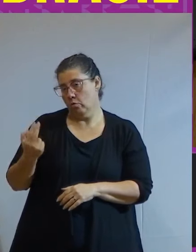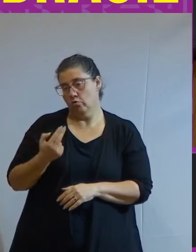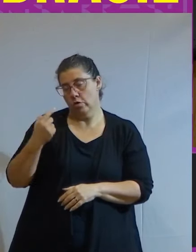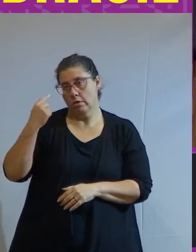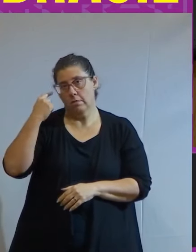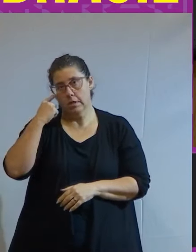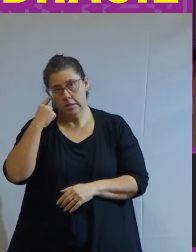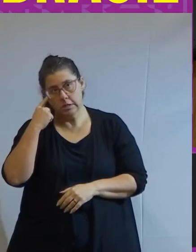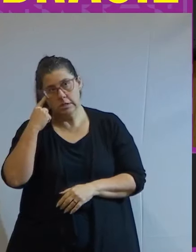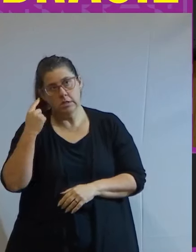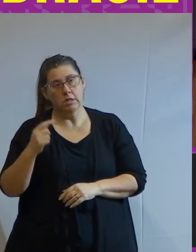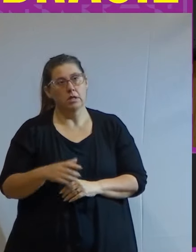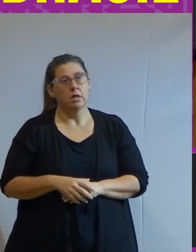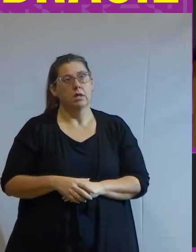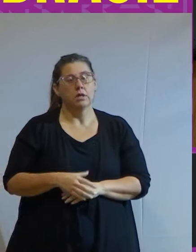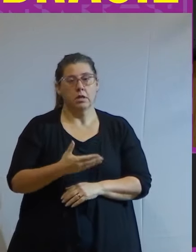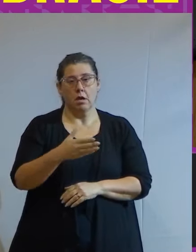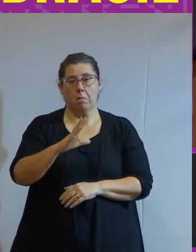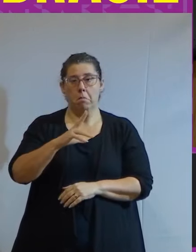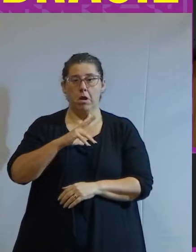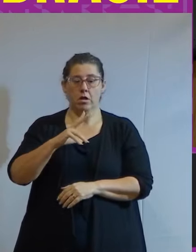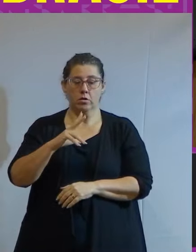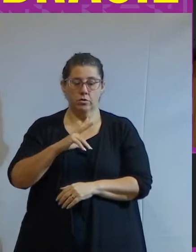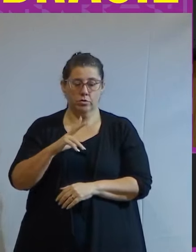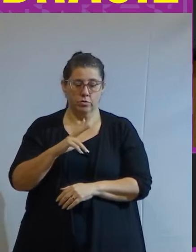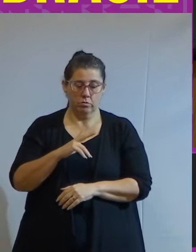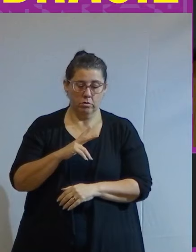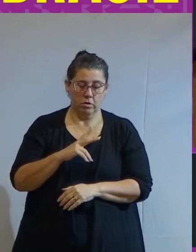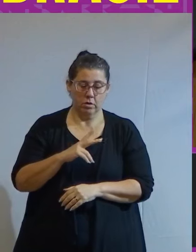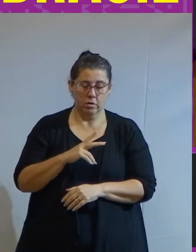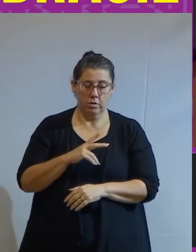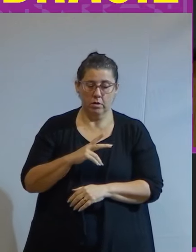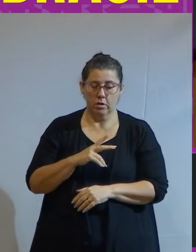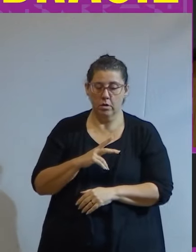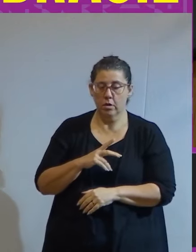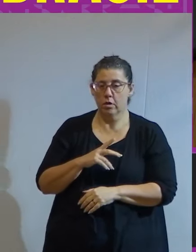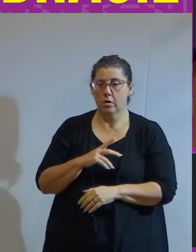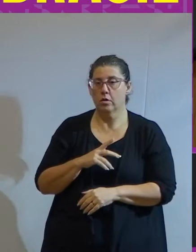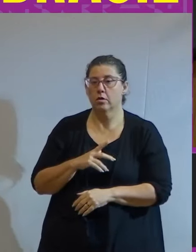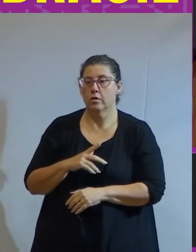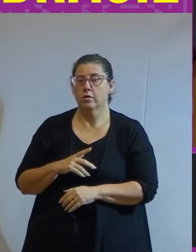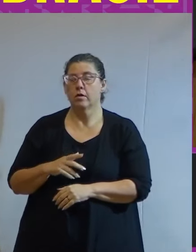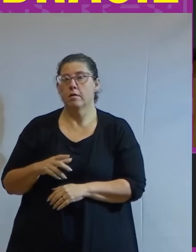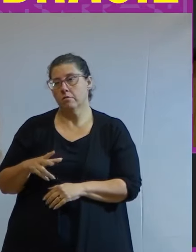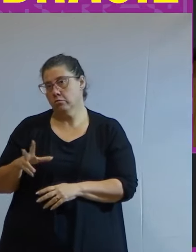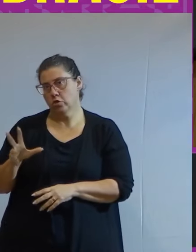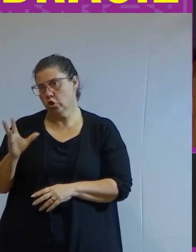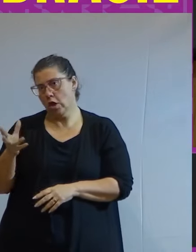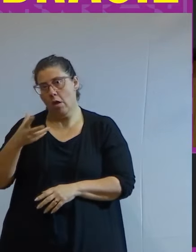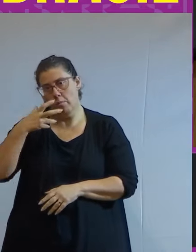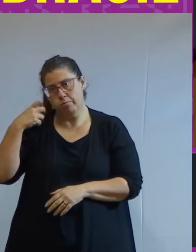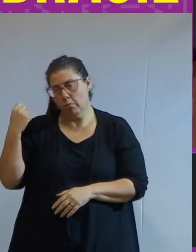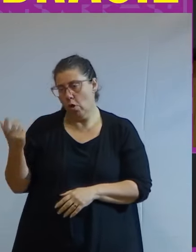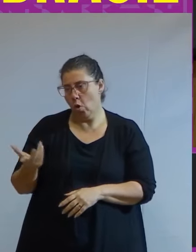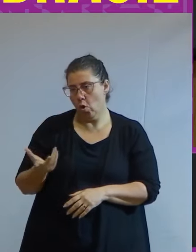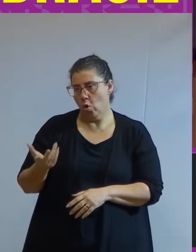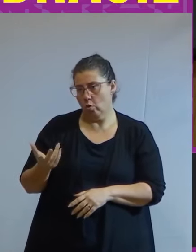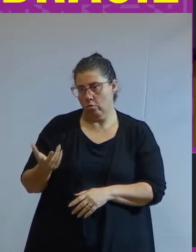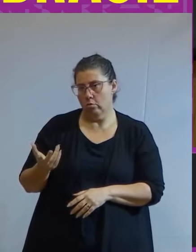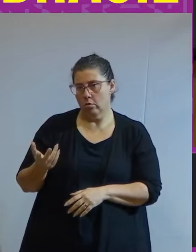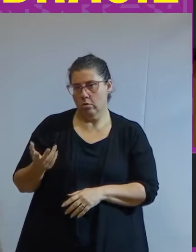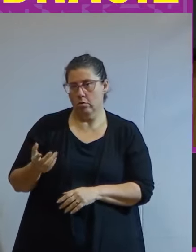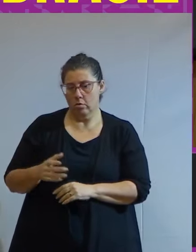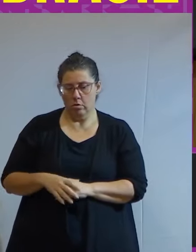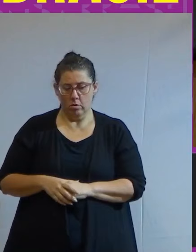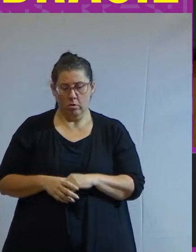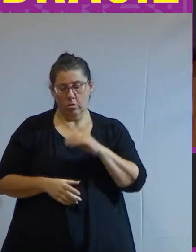que a universidade privada ou grupo privado qualquer o grupo privado visa lucro não tem jeito professor de universidade privada